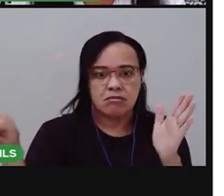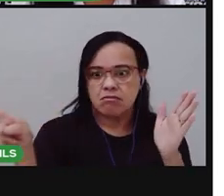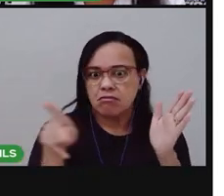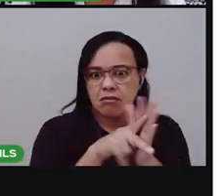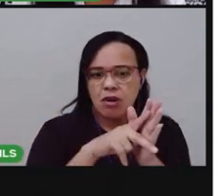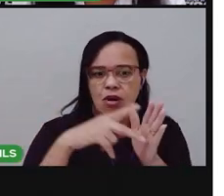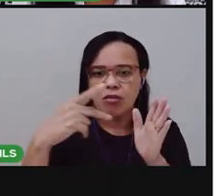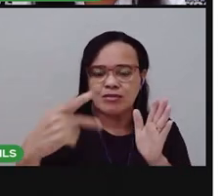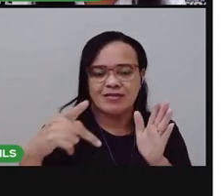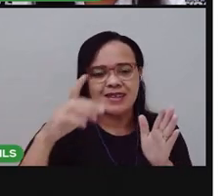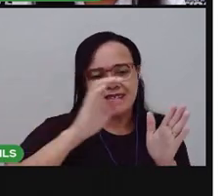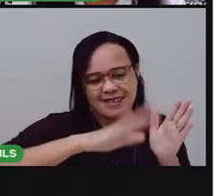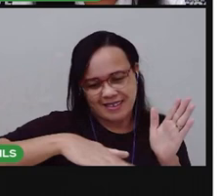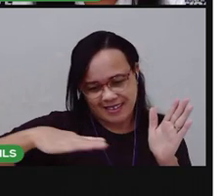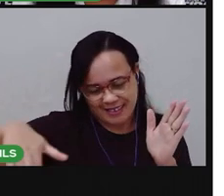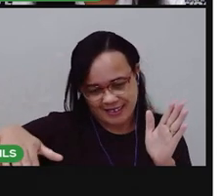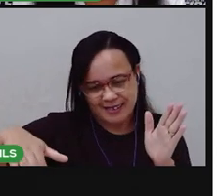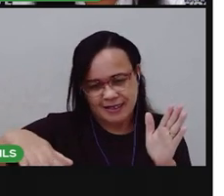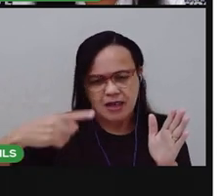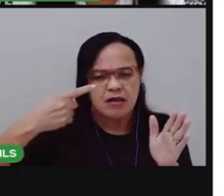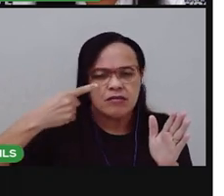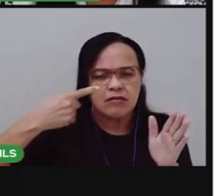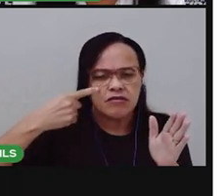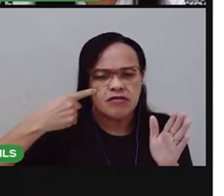Vamos ver aqui alguns deles.